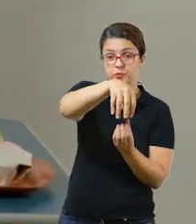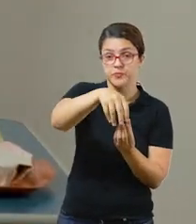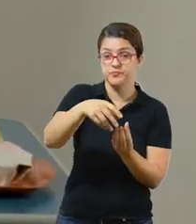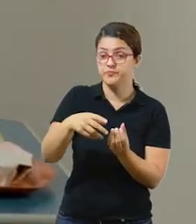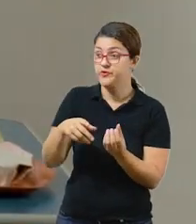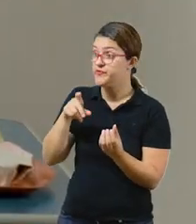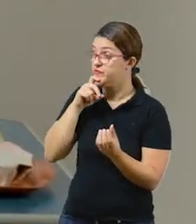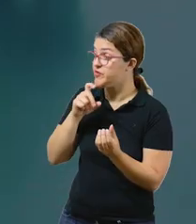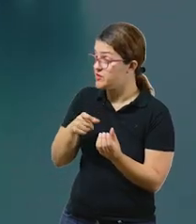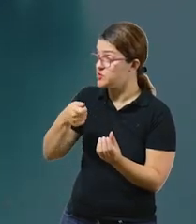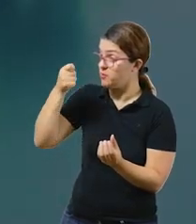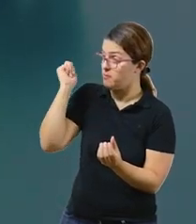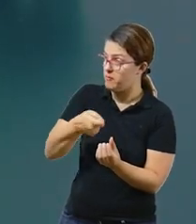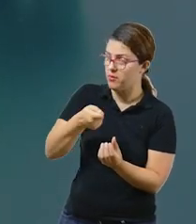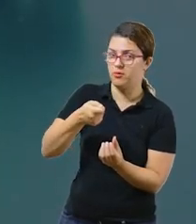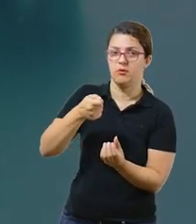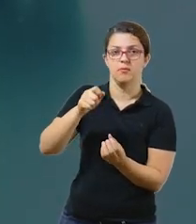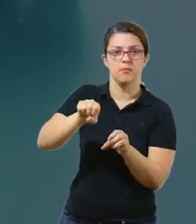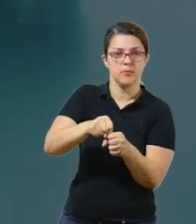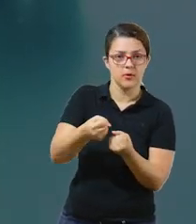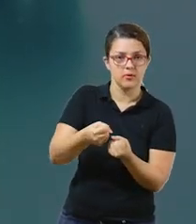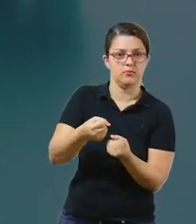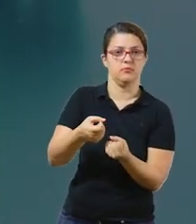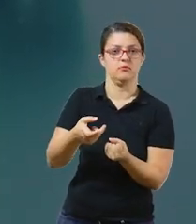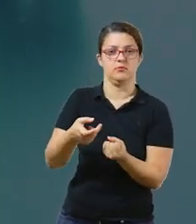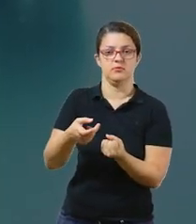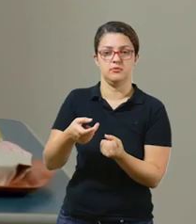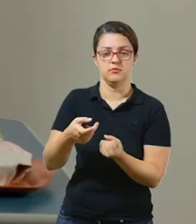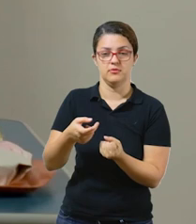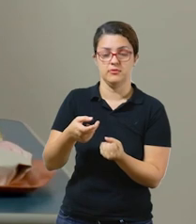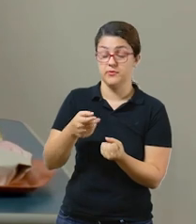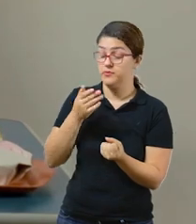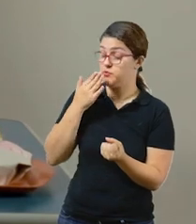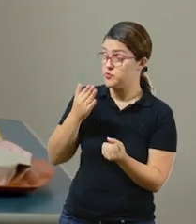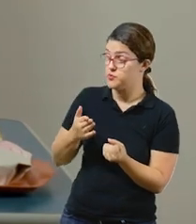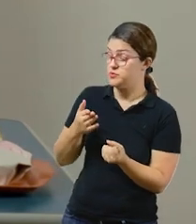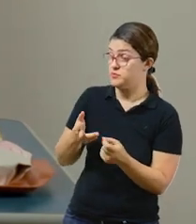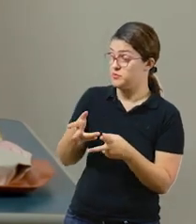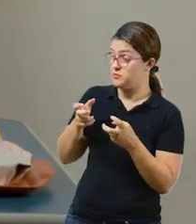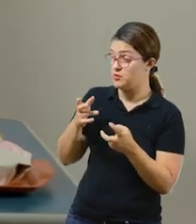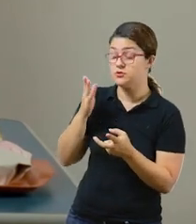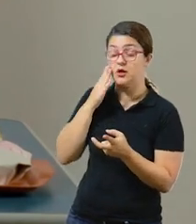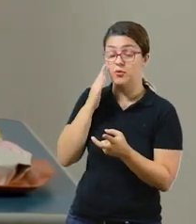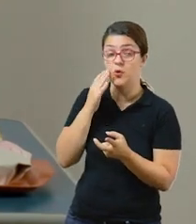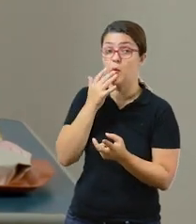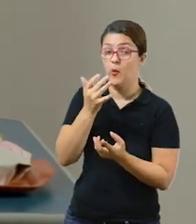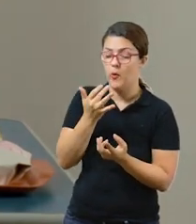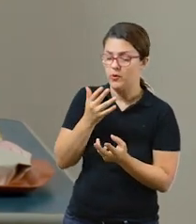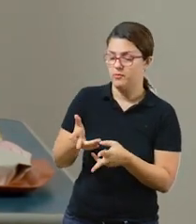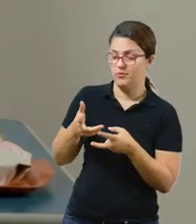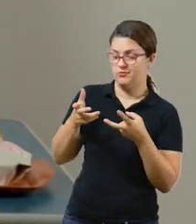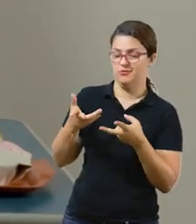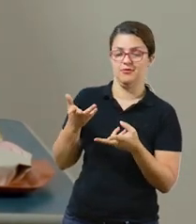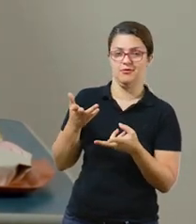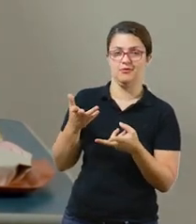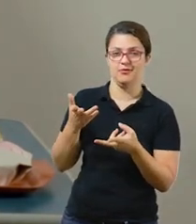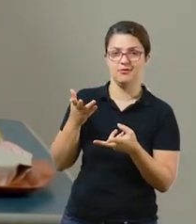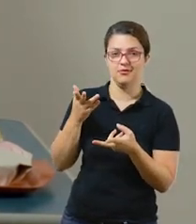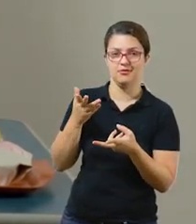ela, quebra verde. Então ela vai lá na verde e vai quebrar a verdinha. E você vai perceber se ela já reconheceu a cor, que aí